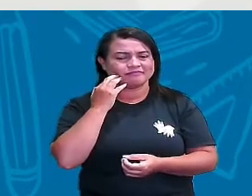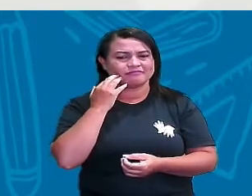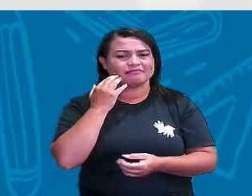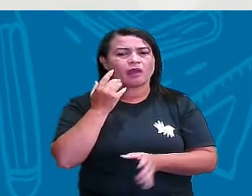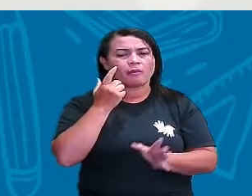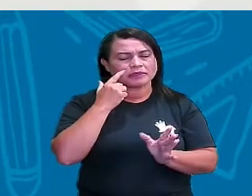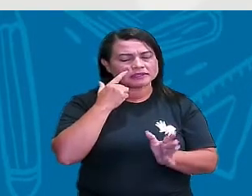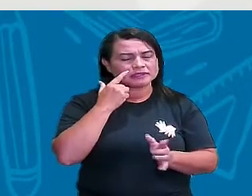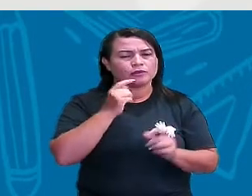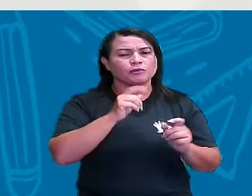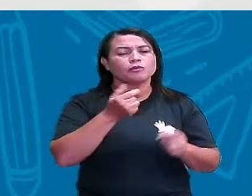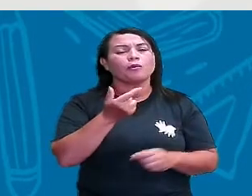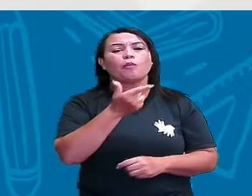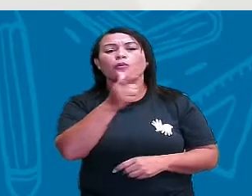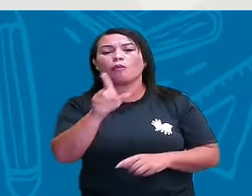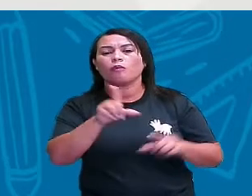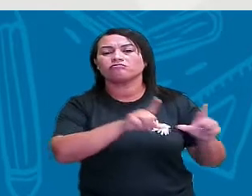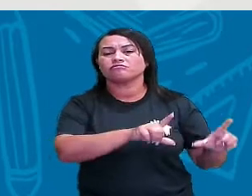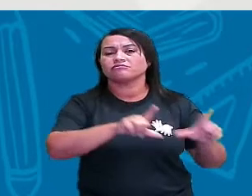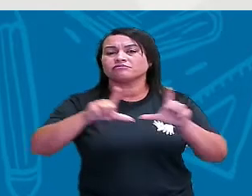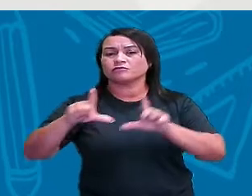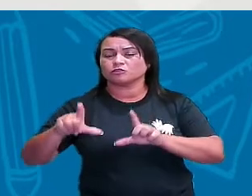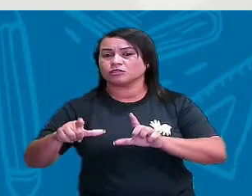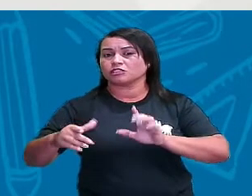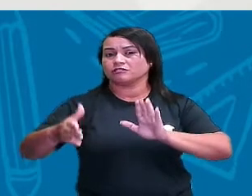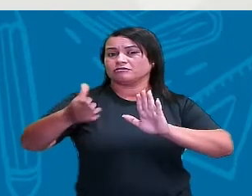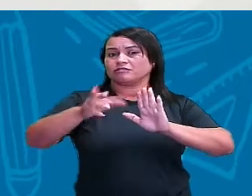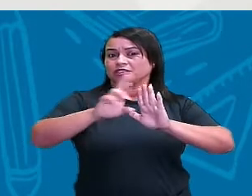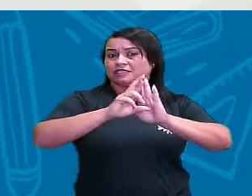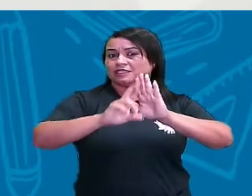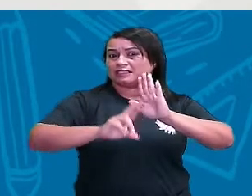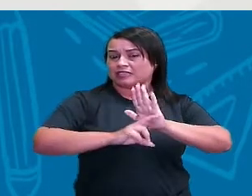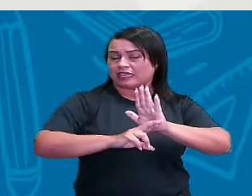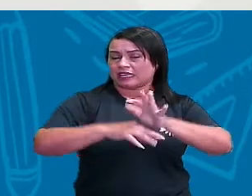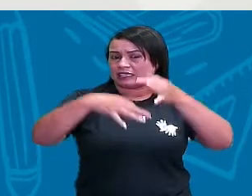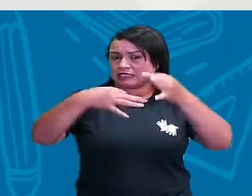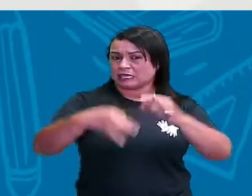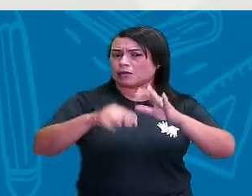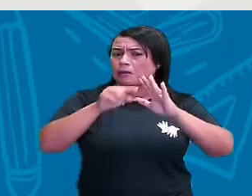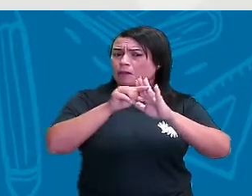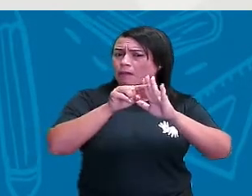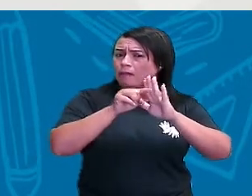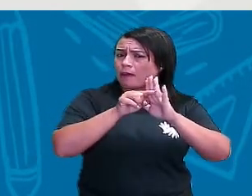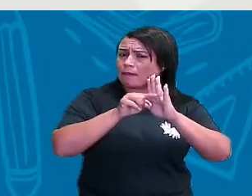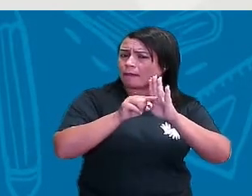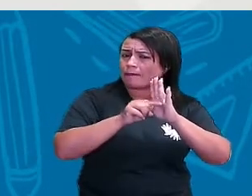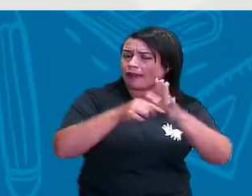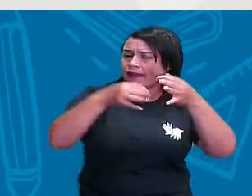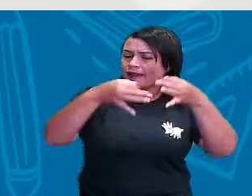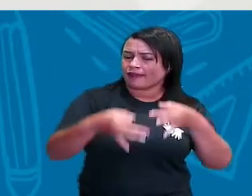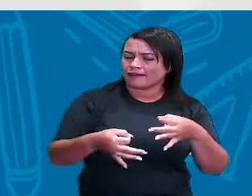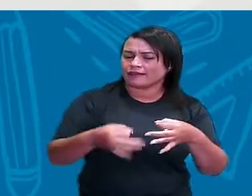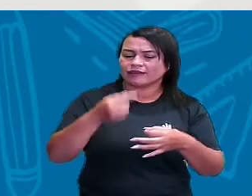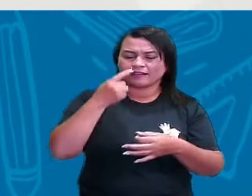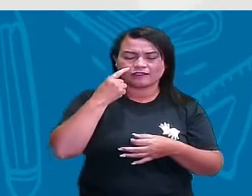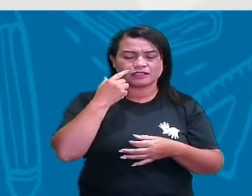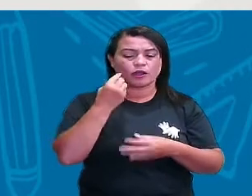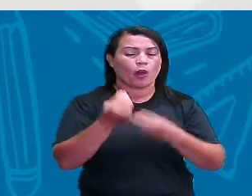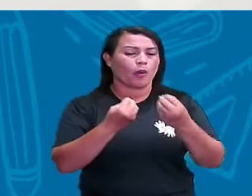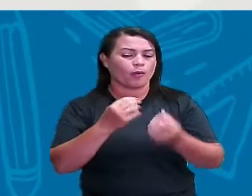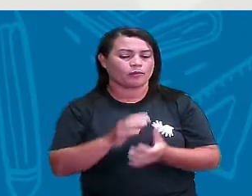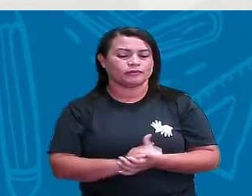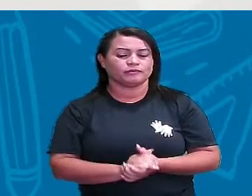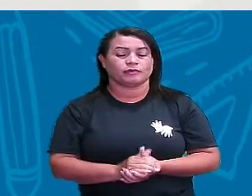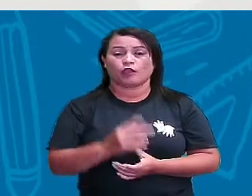Agora, preste atenção quando a gente padroniza. A partir do momento que a gente deixa tudo igualzinho, tudo no padrão.